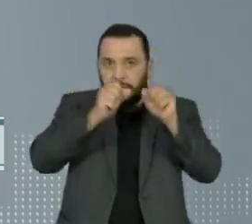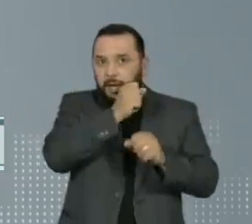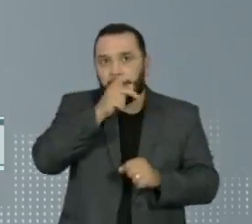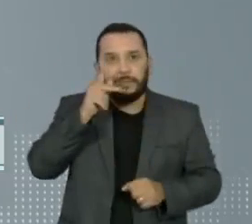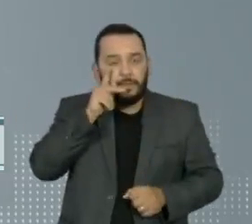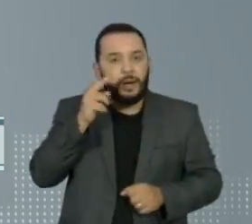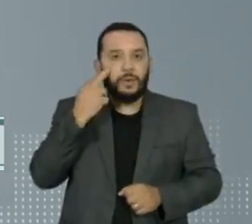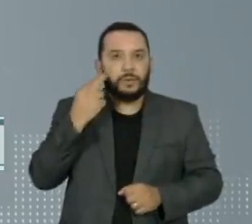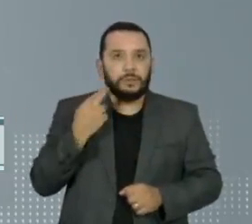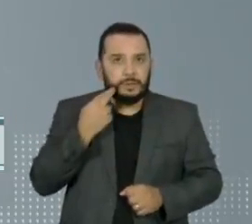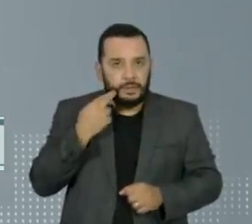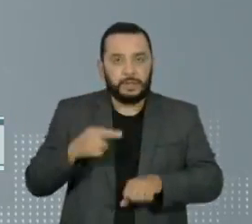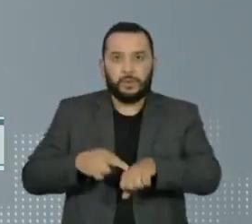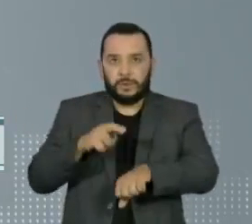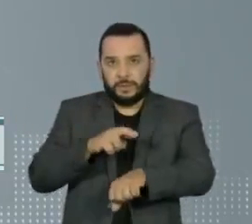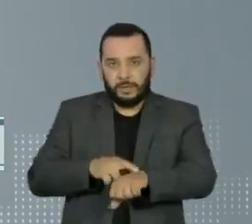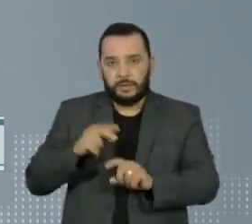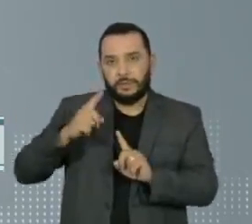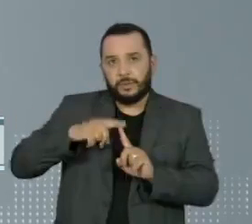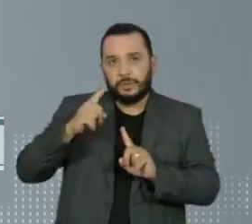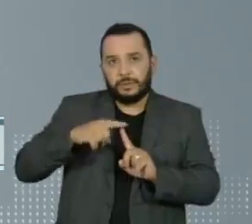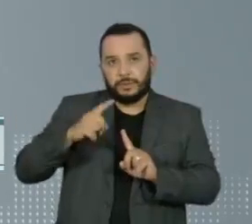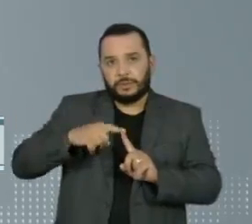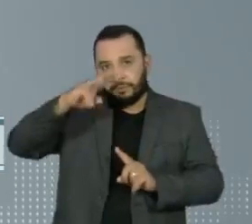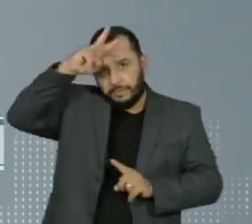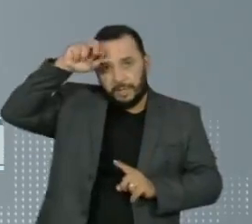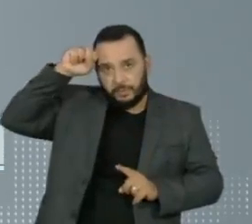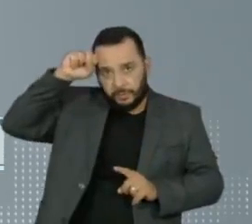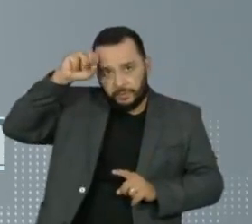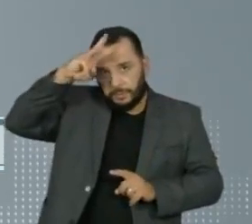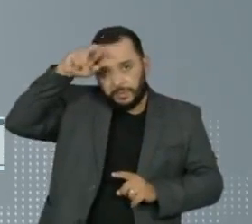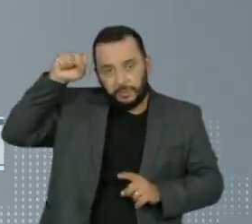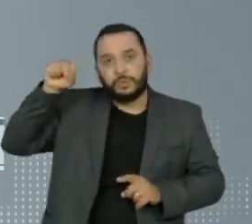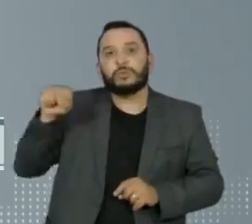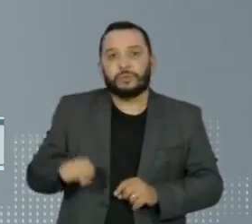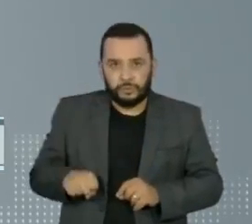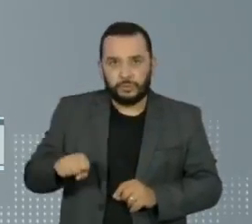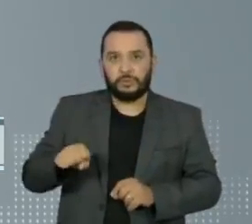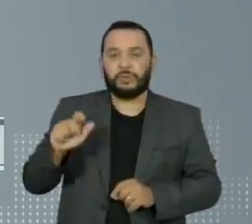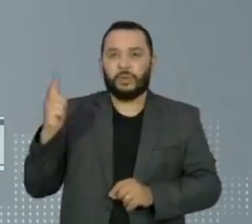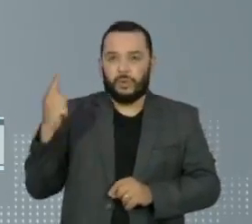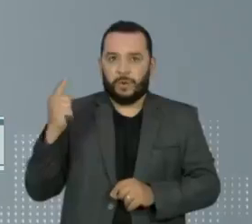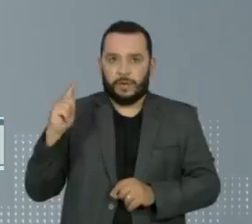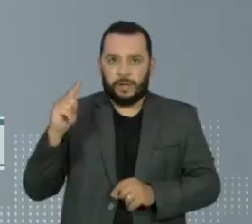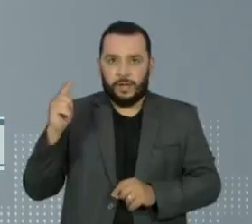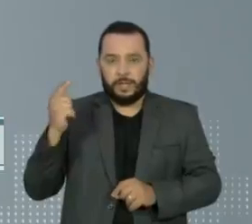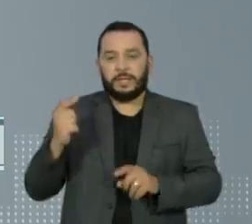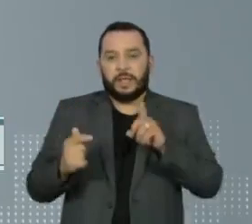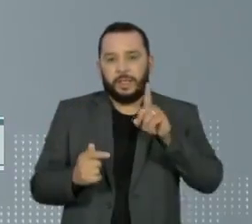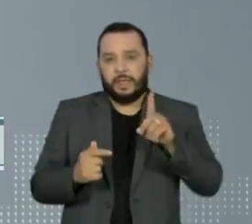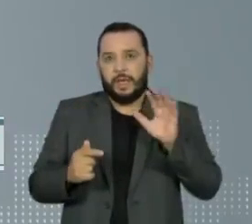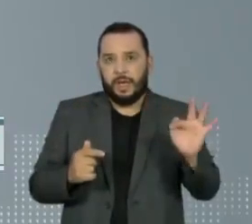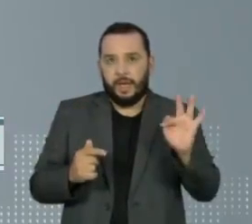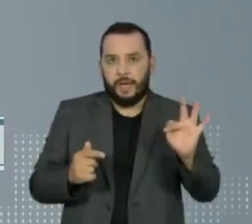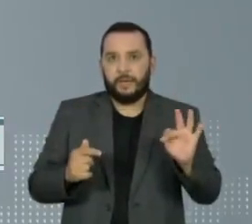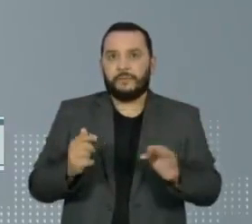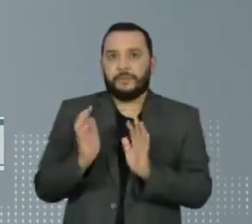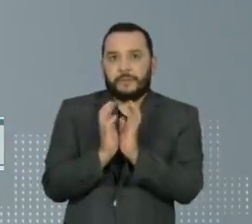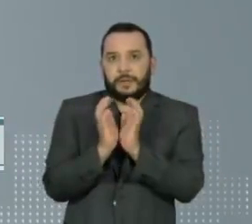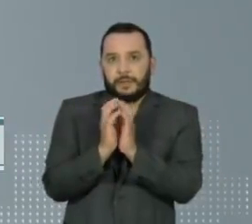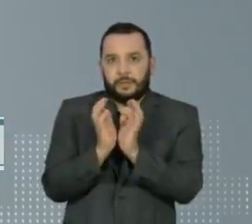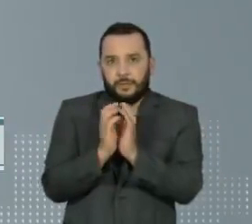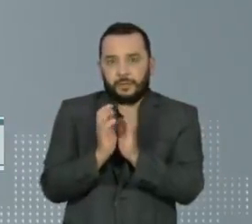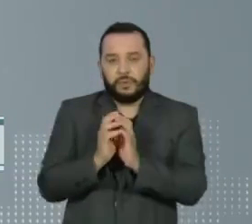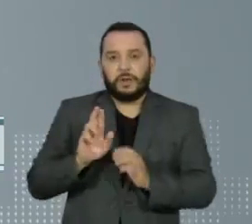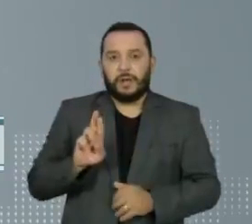Amapá, Rondônia, Roraima, Tocantins, Mato Grosso, Mato Grosso do Sul, Goiás, Distrito Federal, Pernambuco,